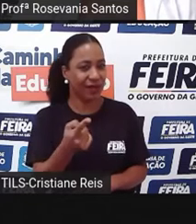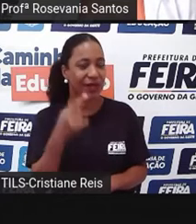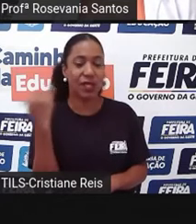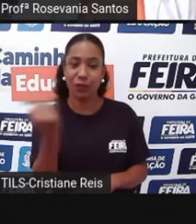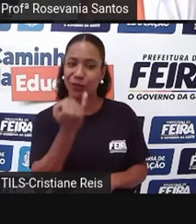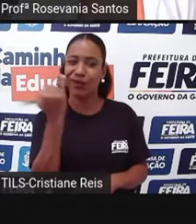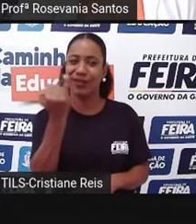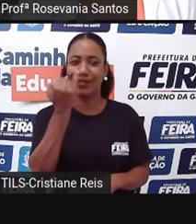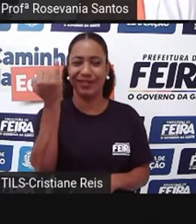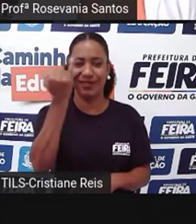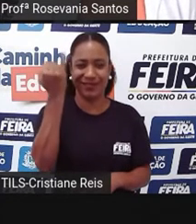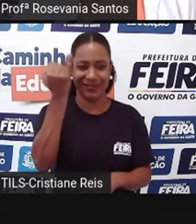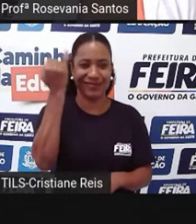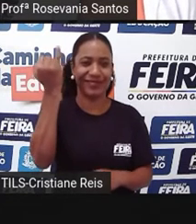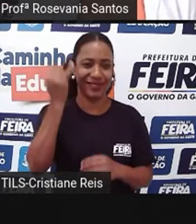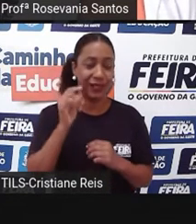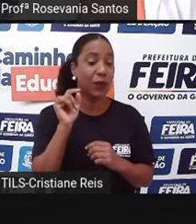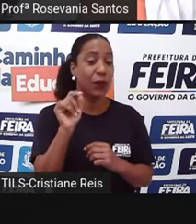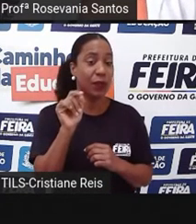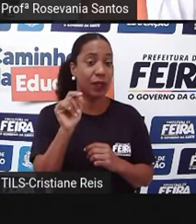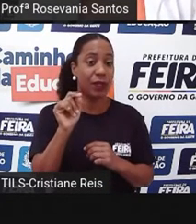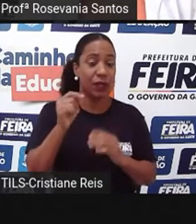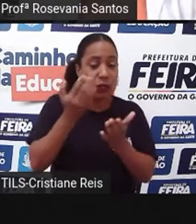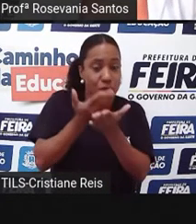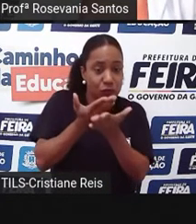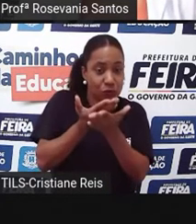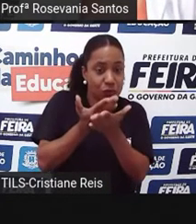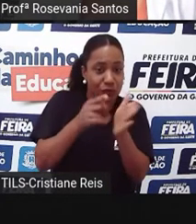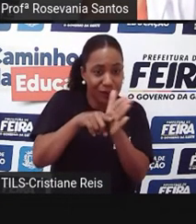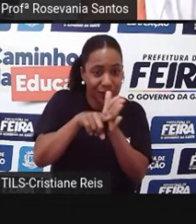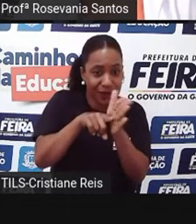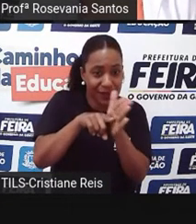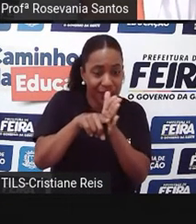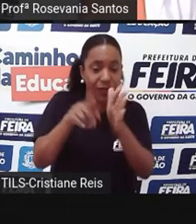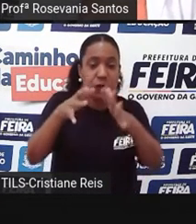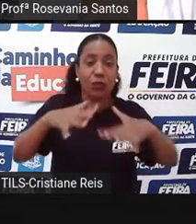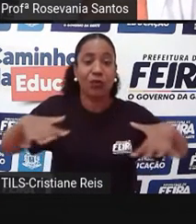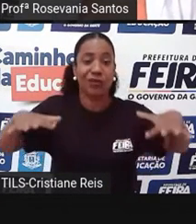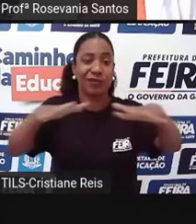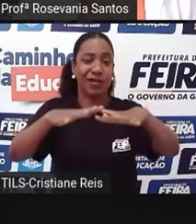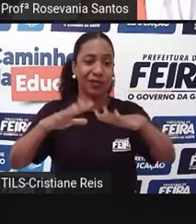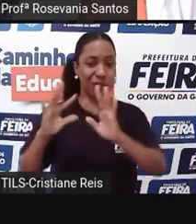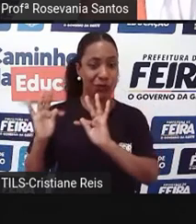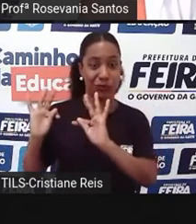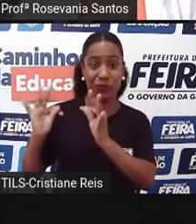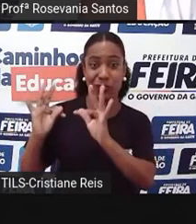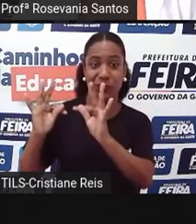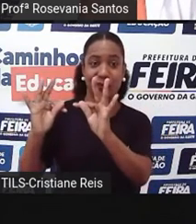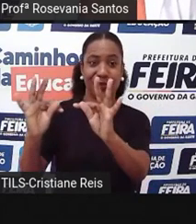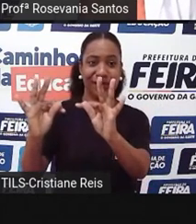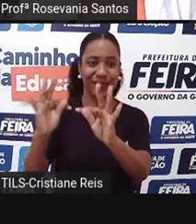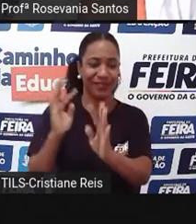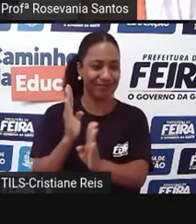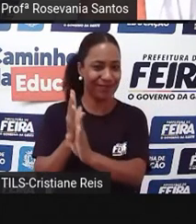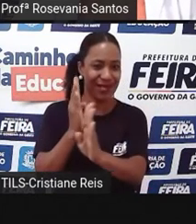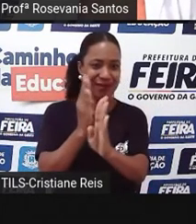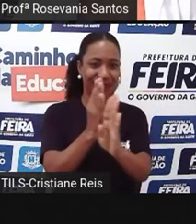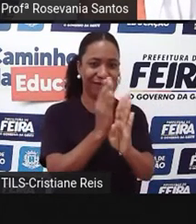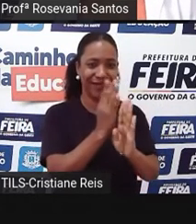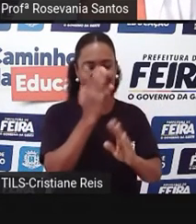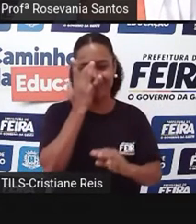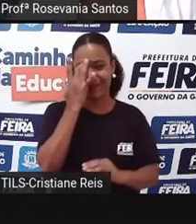tecnologia para que a gente possa estudar o espaço, né? Então, vamos lá, bora levar